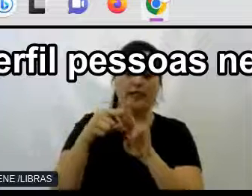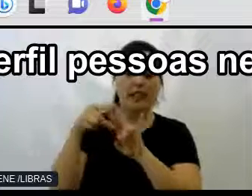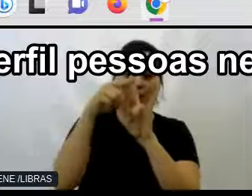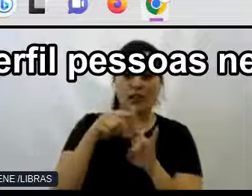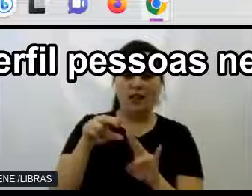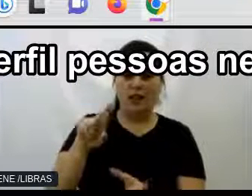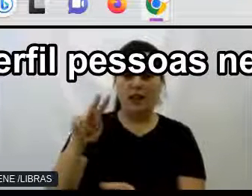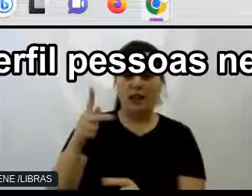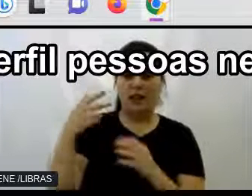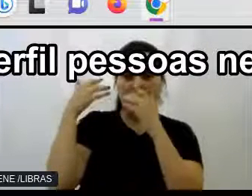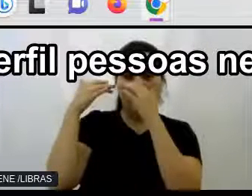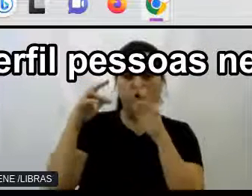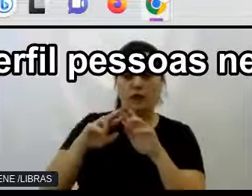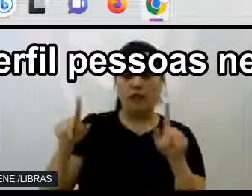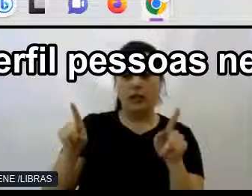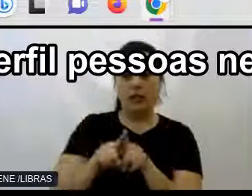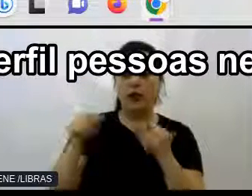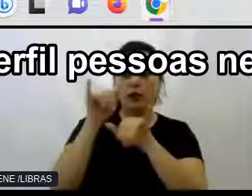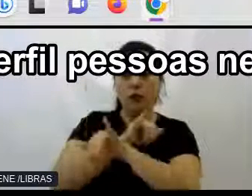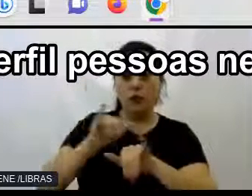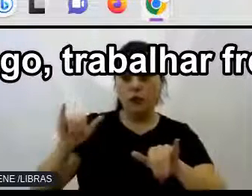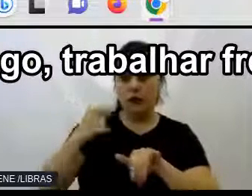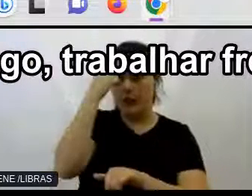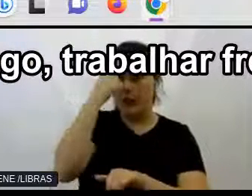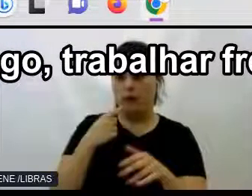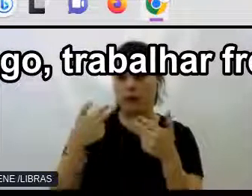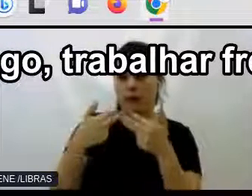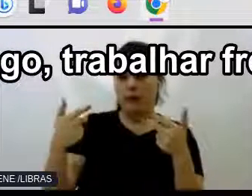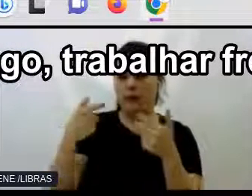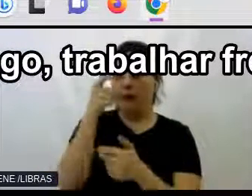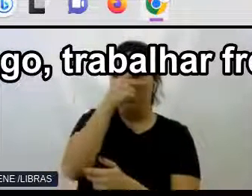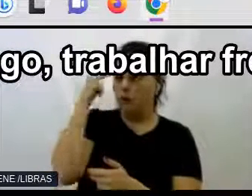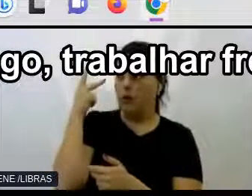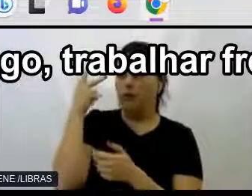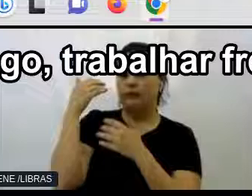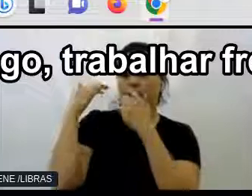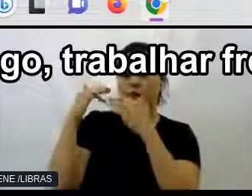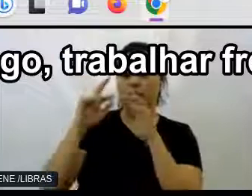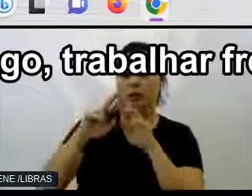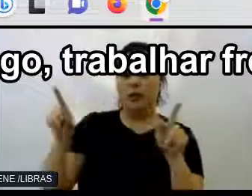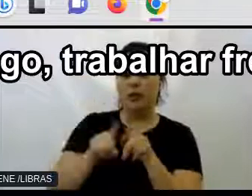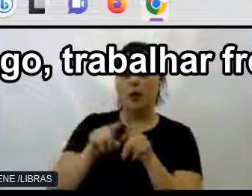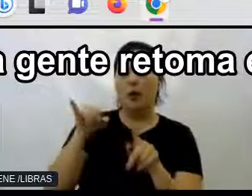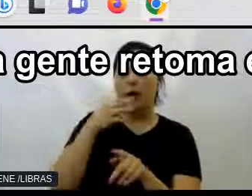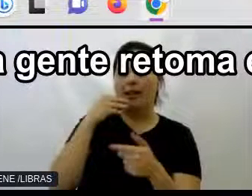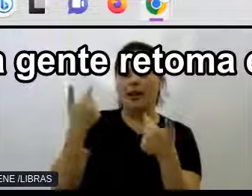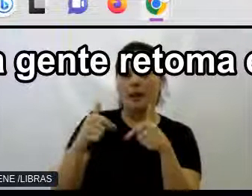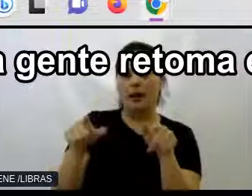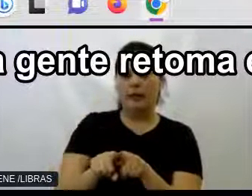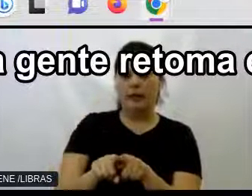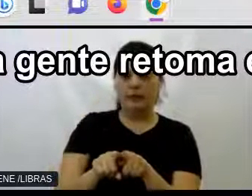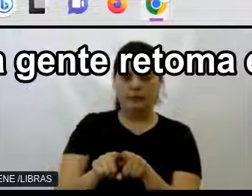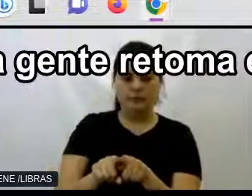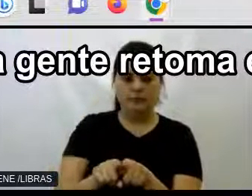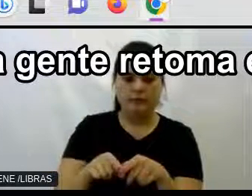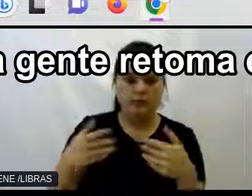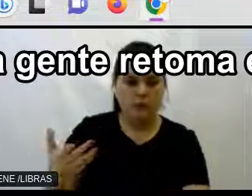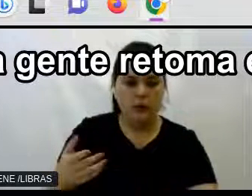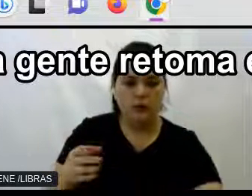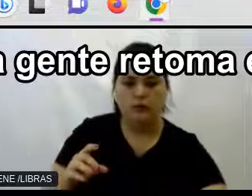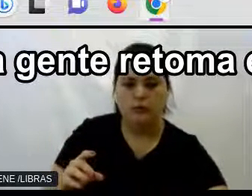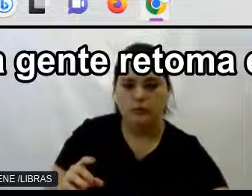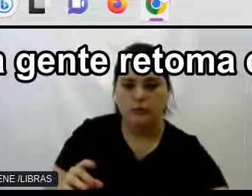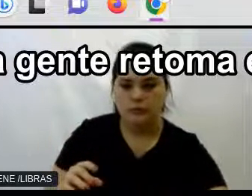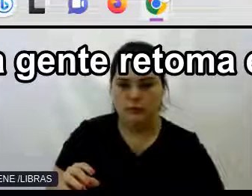gente divulga No nosso perfil Pessoas neurodivergentes Rumo a oportunidade de emprego Trabalho freelancer Enfim A partir do dia 2 de outubro